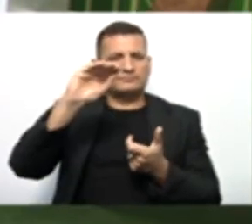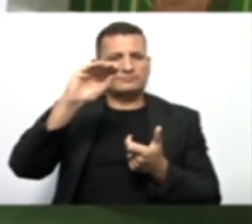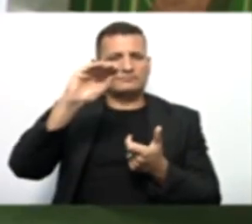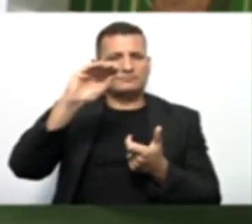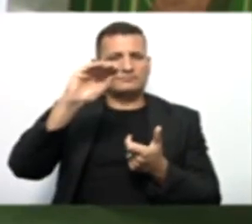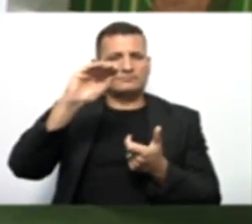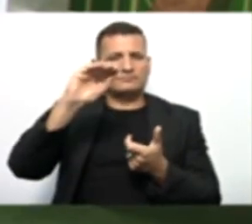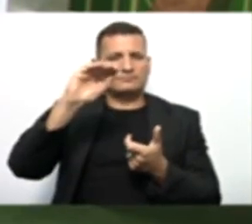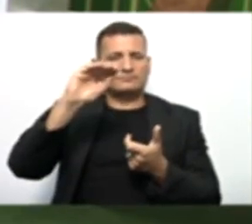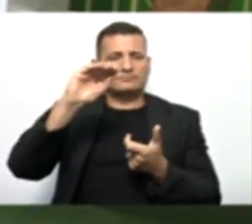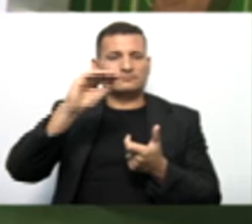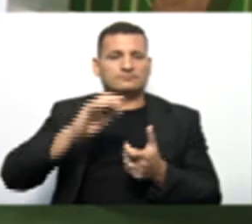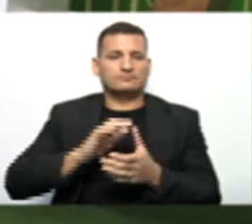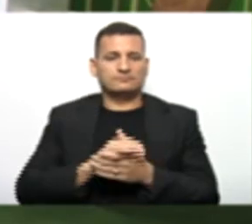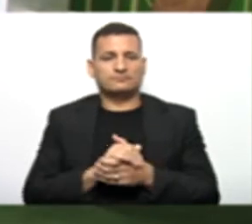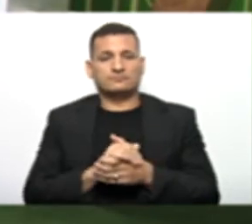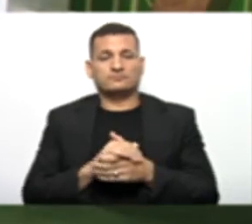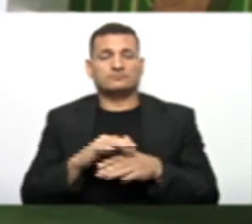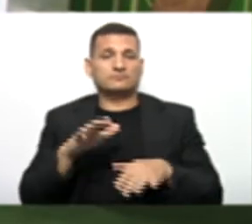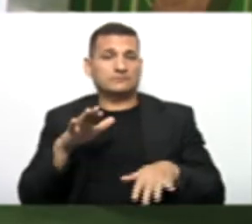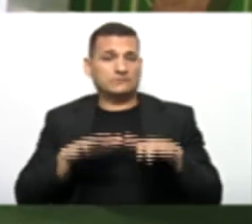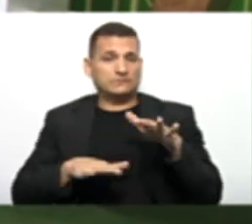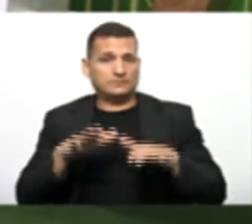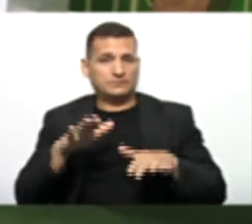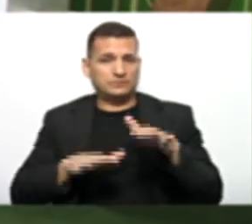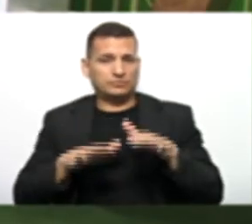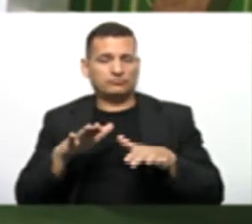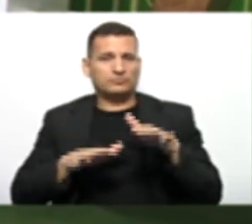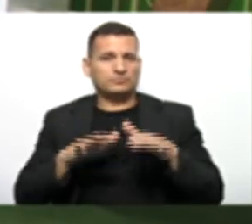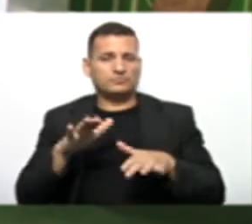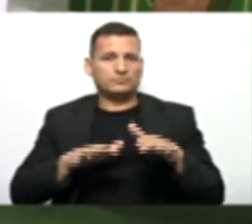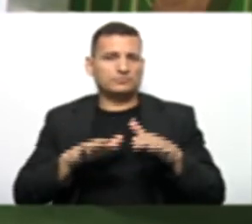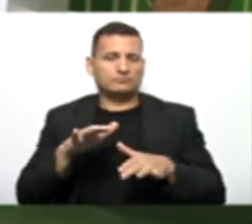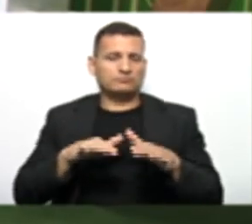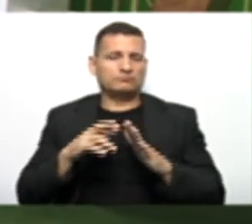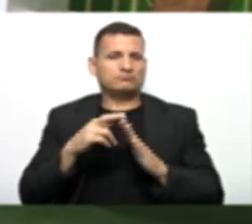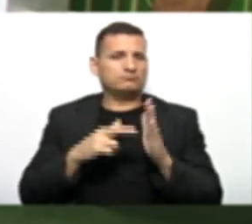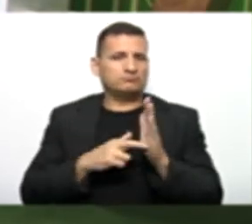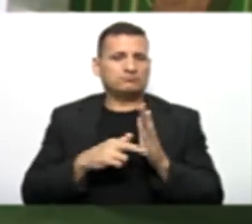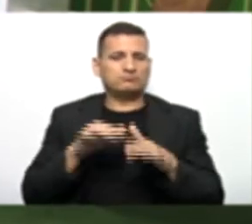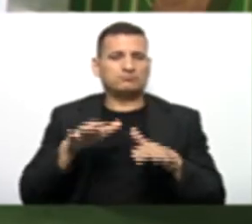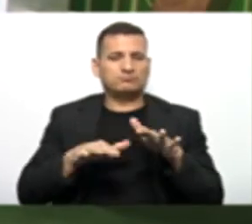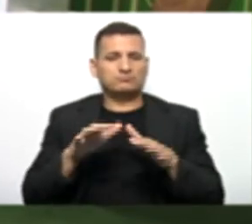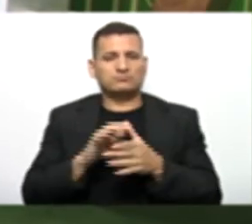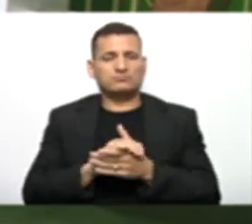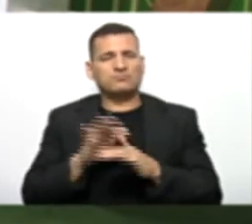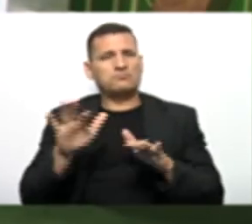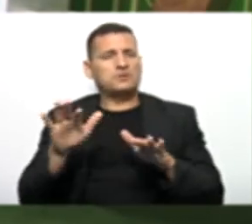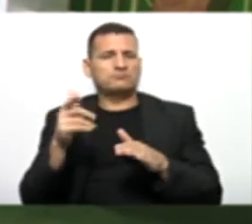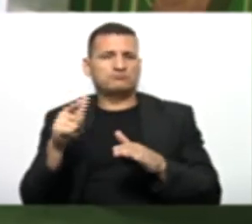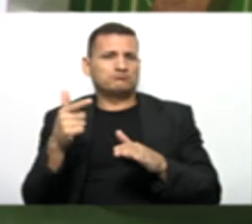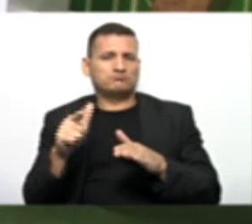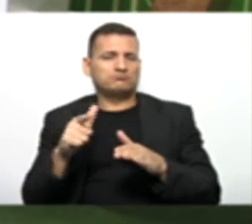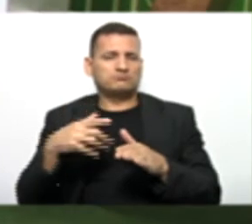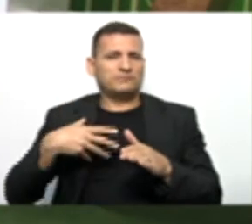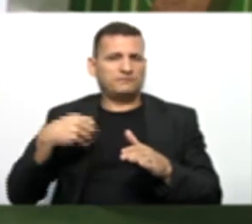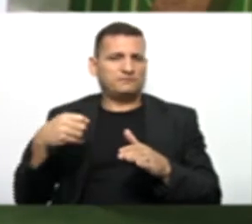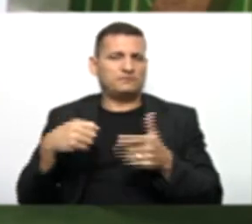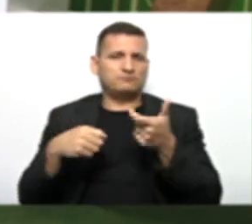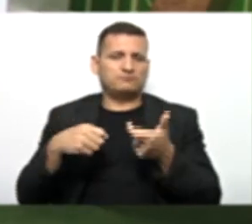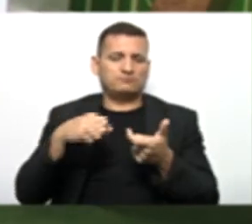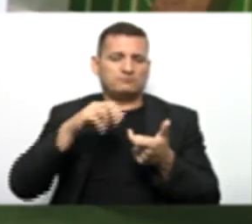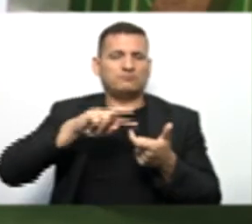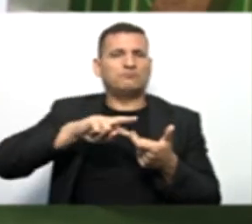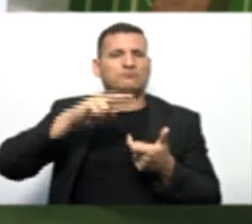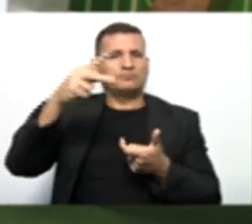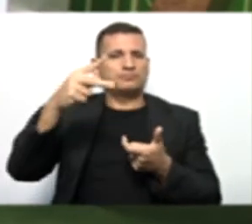Depende dos parâmetros Que você estabelecer Certo? Geralmente nós não Trabalhamos com herança De classes filhas Certo? Nós não trabalhamos com